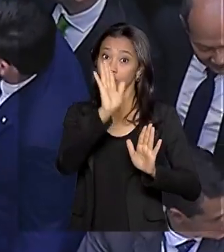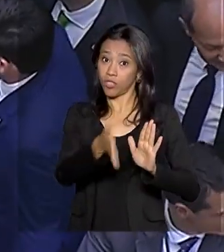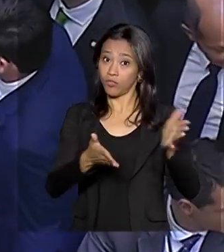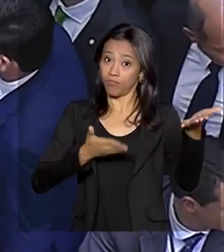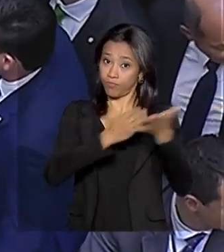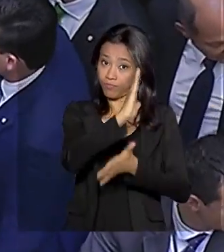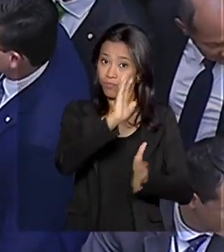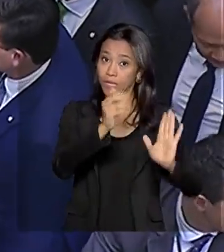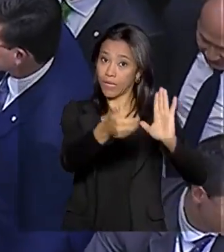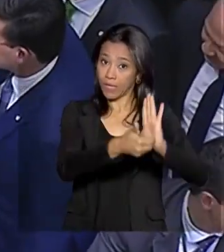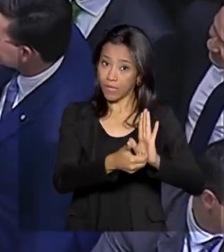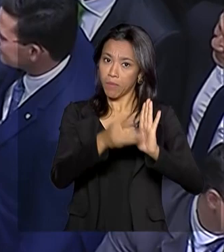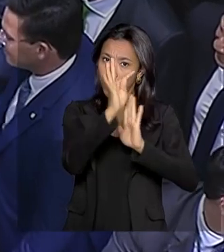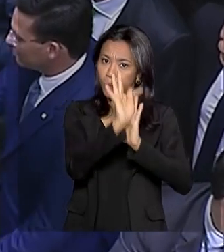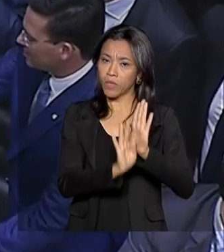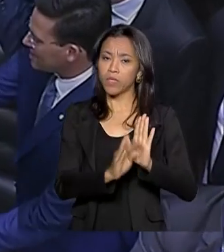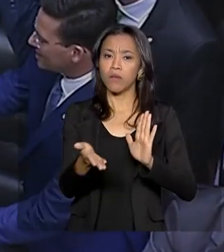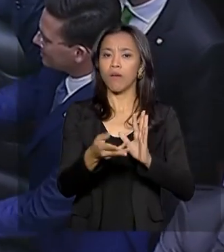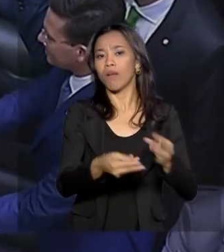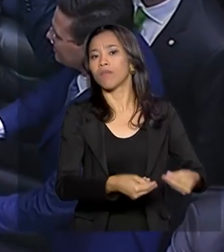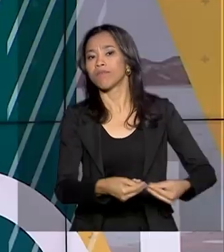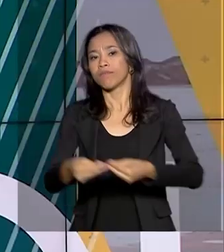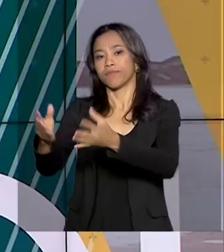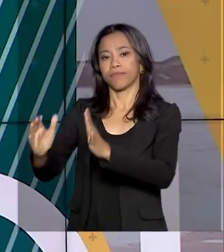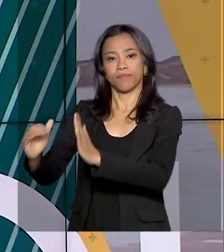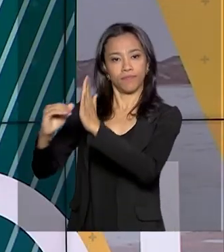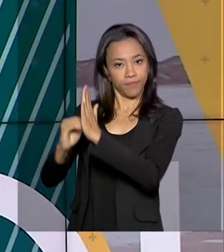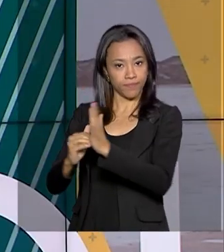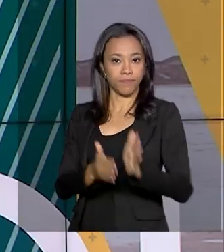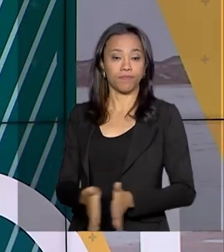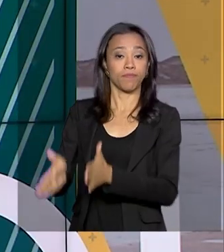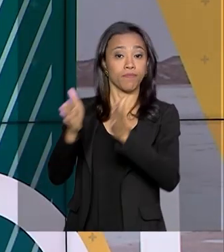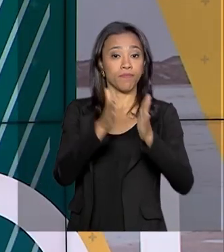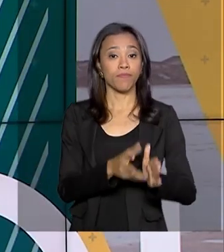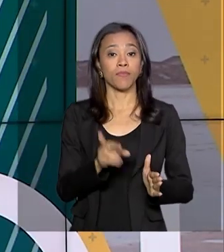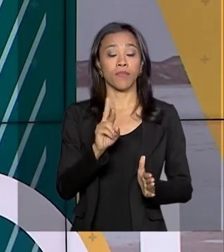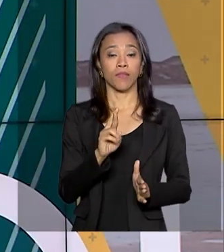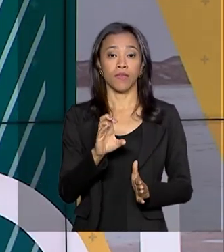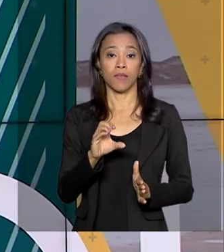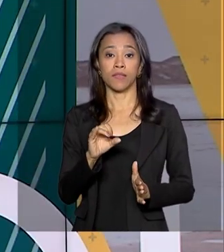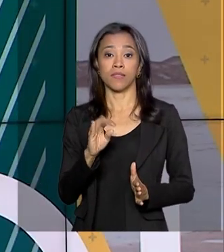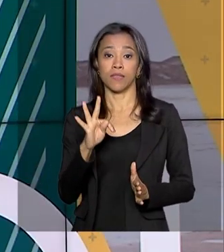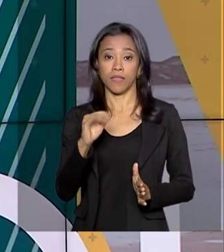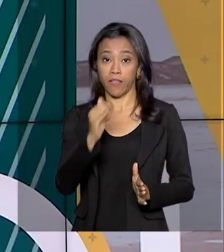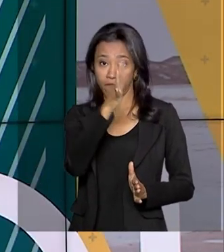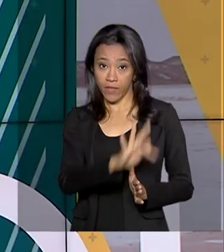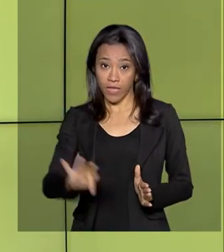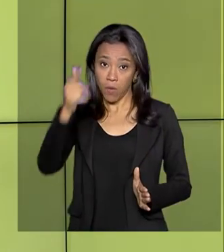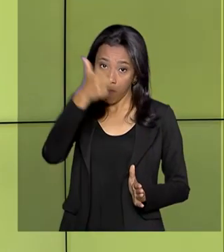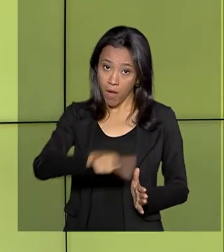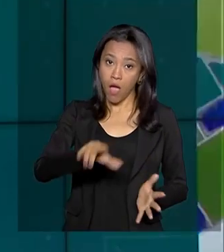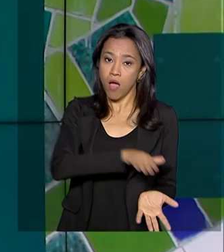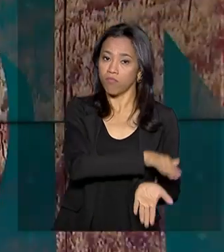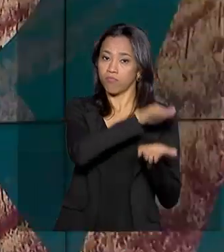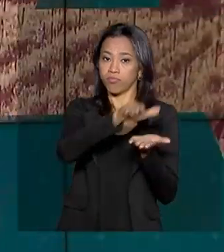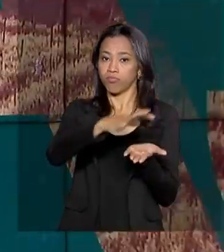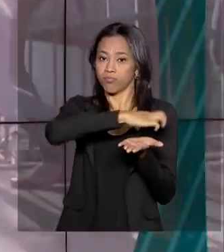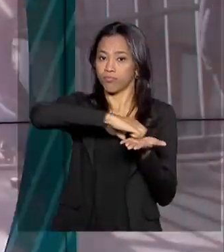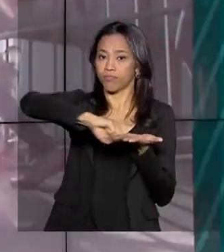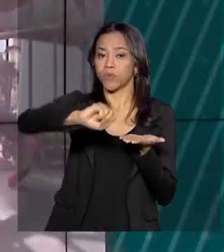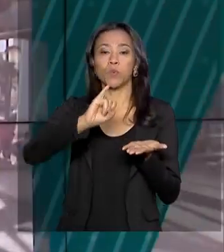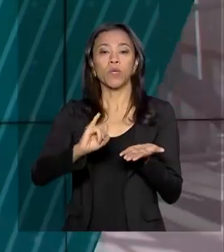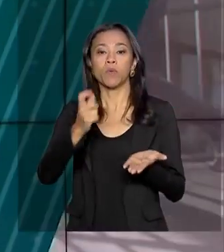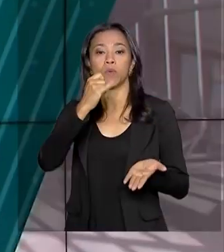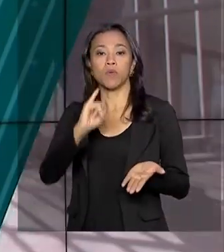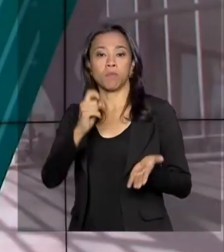Deputados. O texto segue agora para o Senado. Receita Federal libera consulta a mais um lote de restituição do Imposto de Renda.